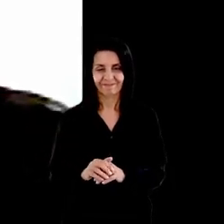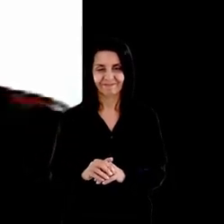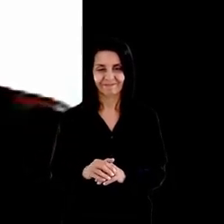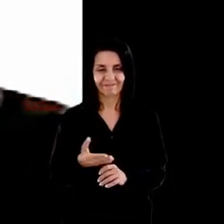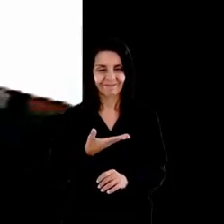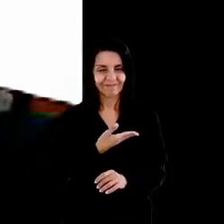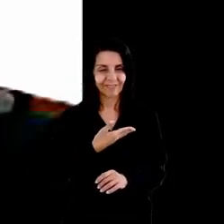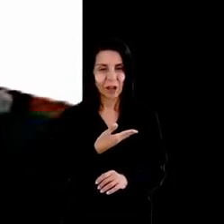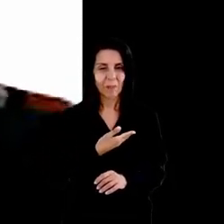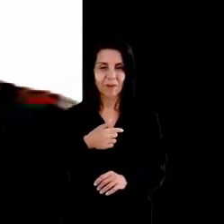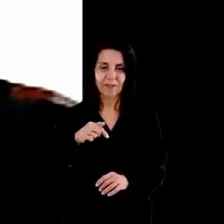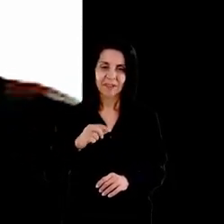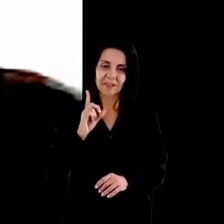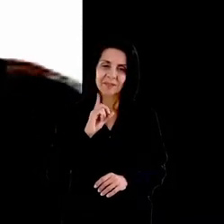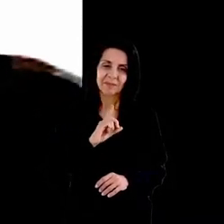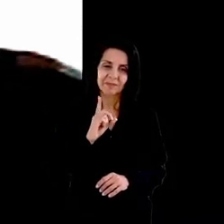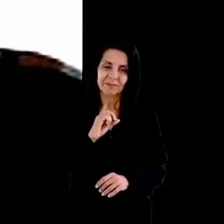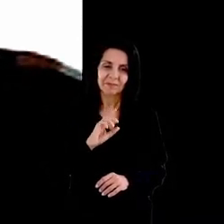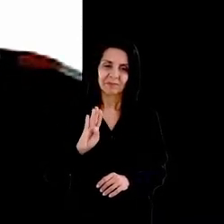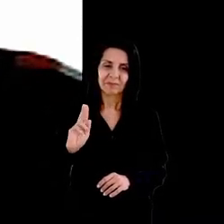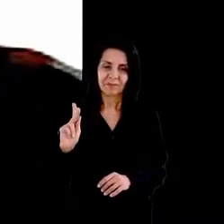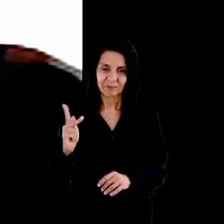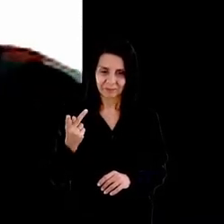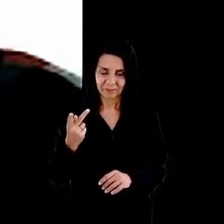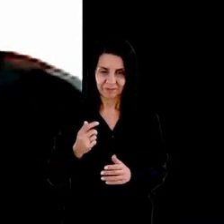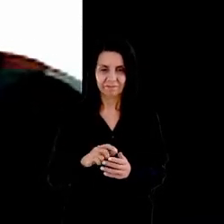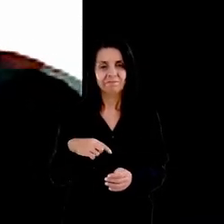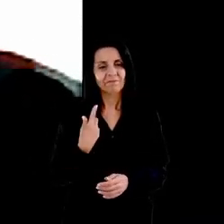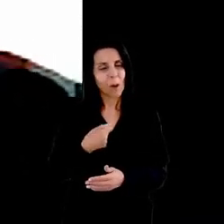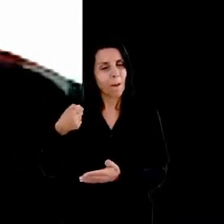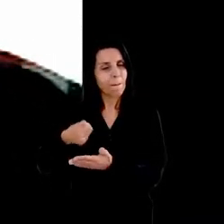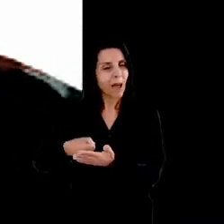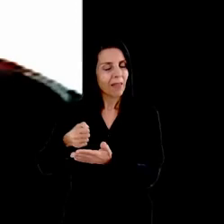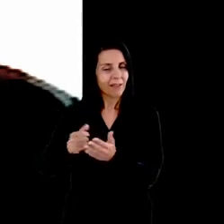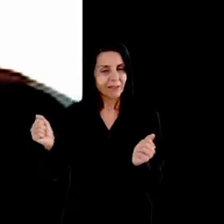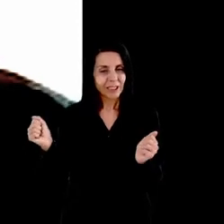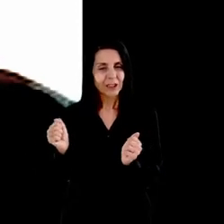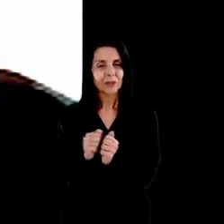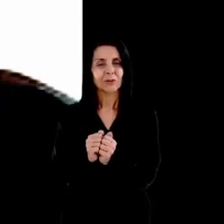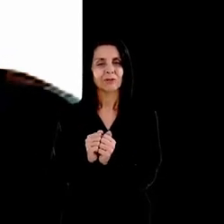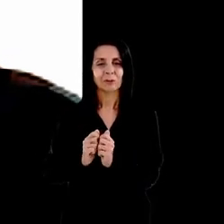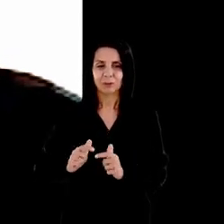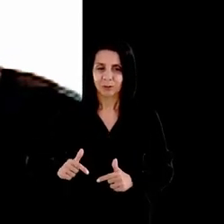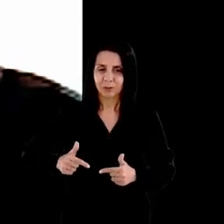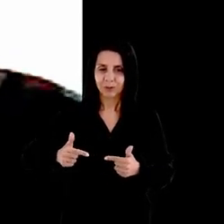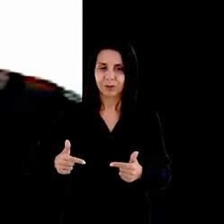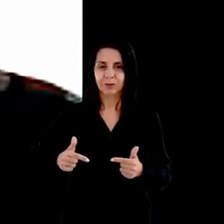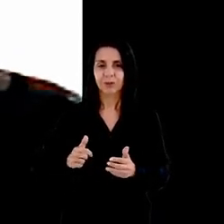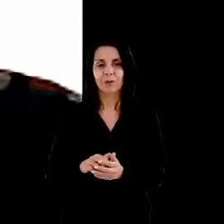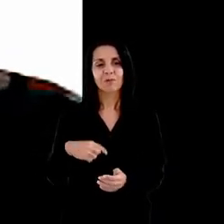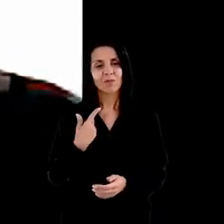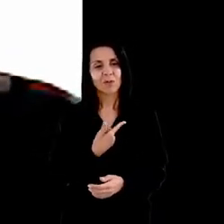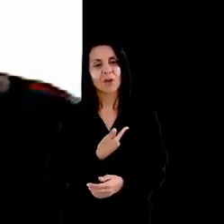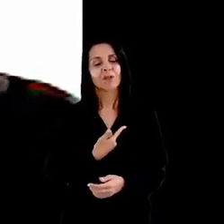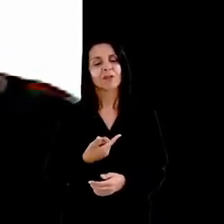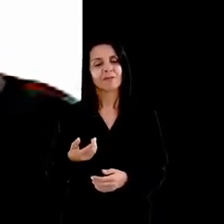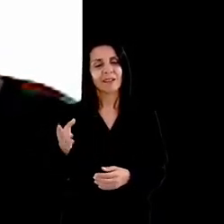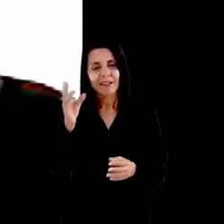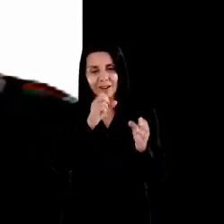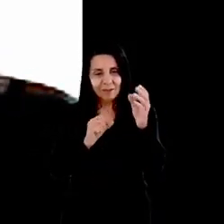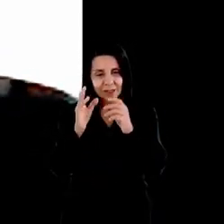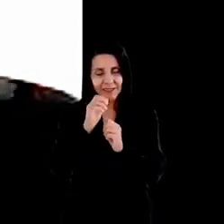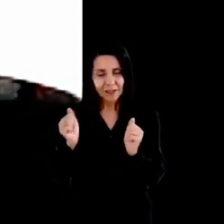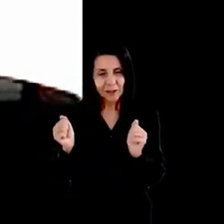enfrenta muitas batalhas juntos e que a gente vai aprendendo um com o outro nessa resistência e nessa